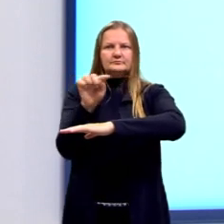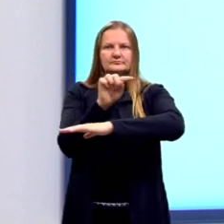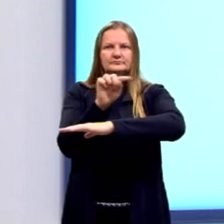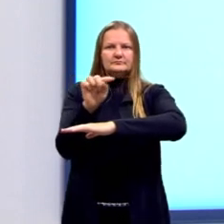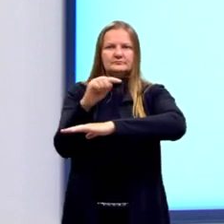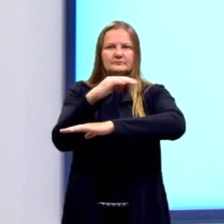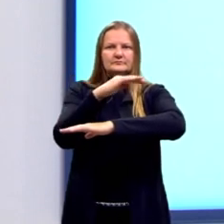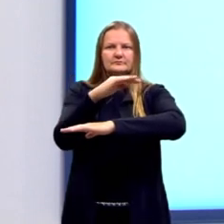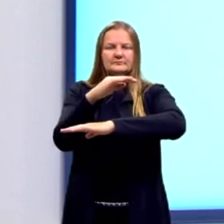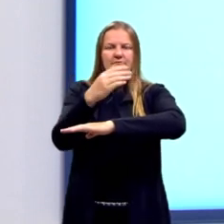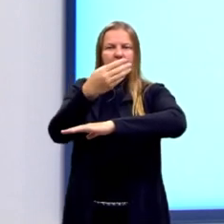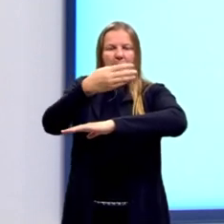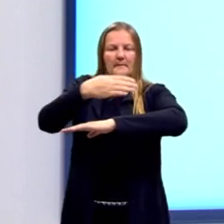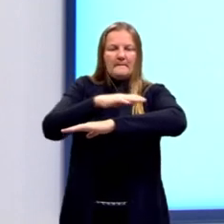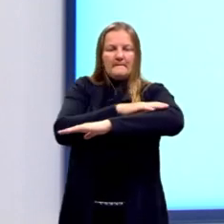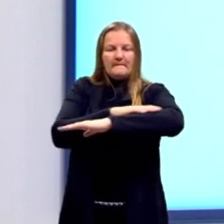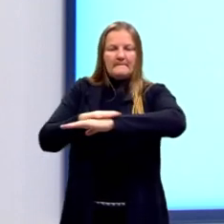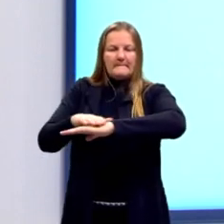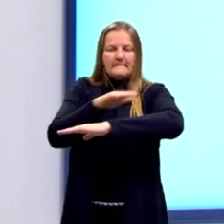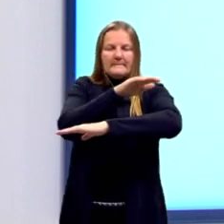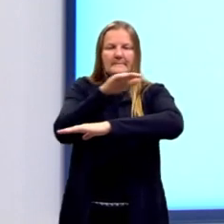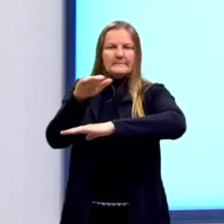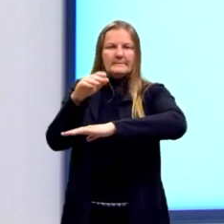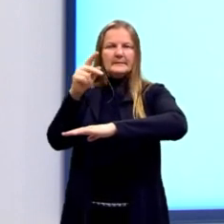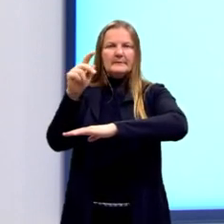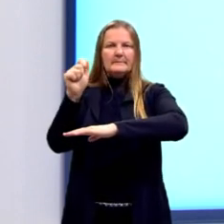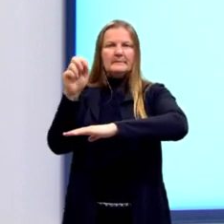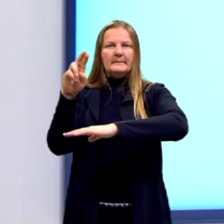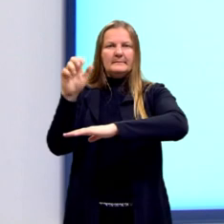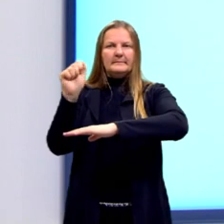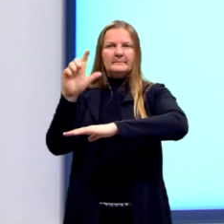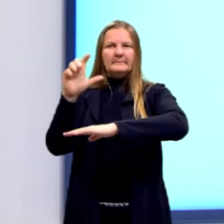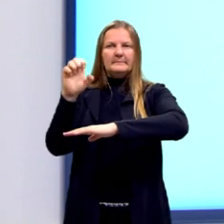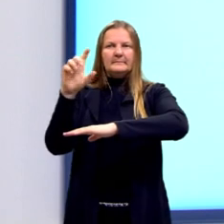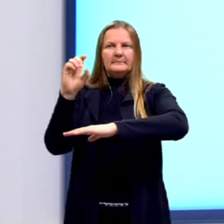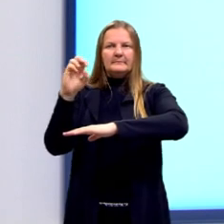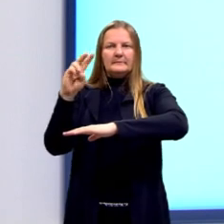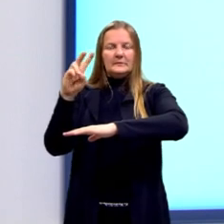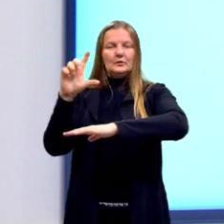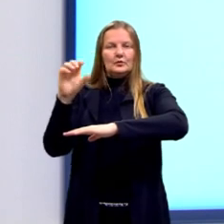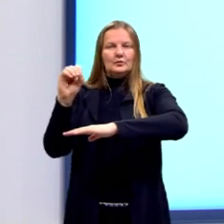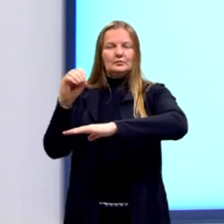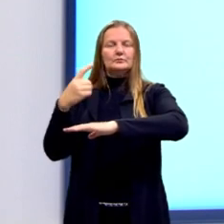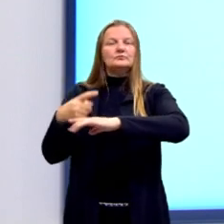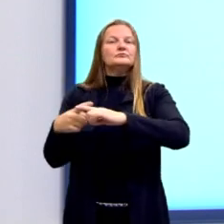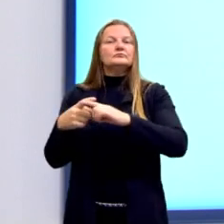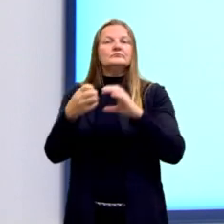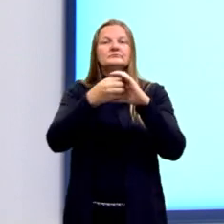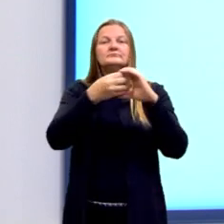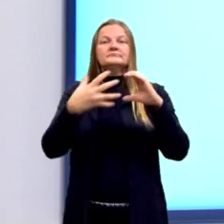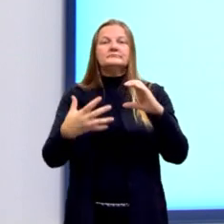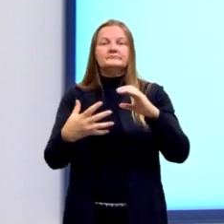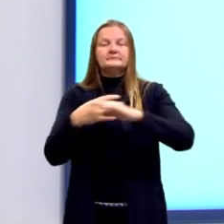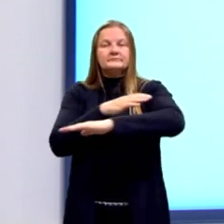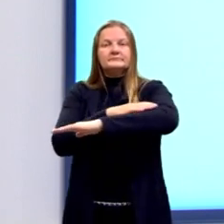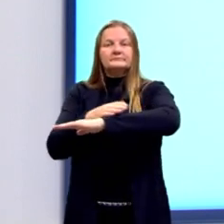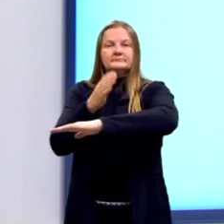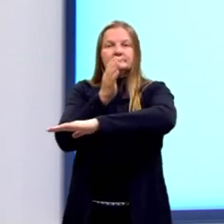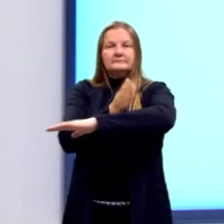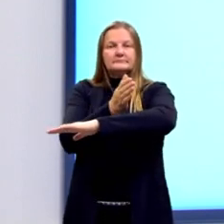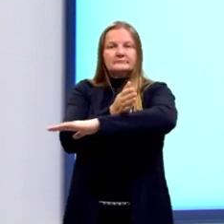médios é paralelo à base do nosso triângulo. Isso aqui caracteriza, então, exatamente na base média.